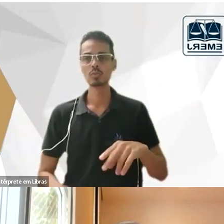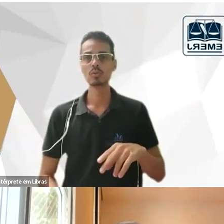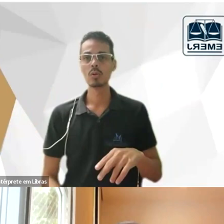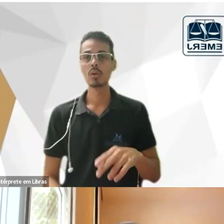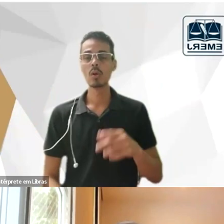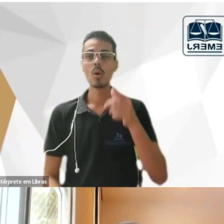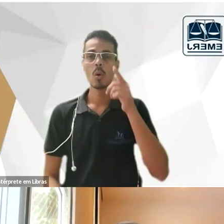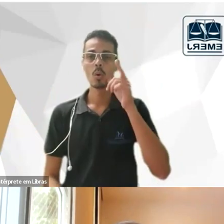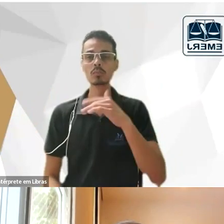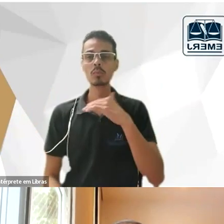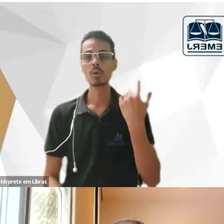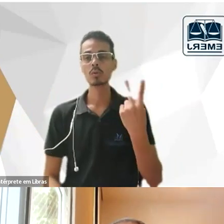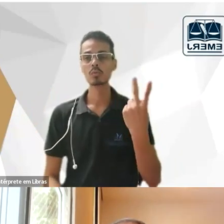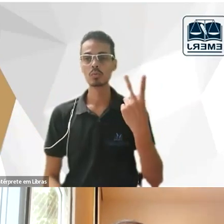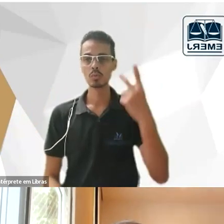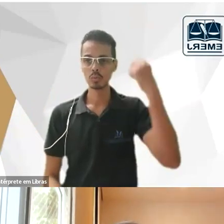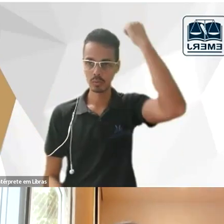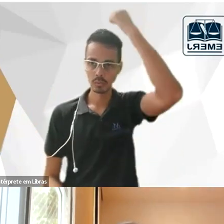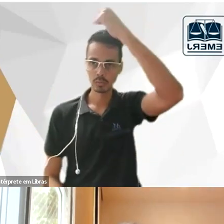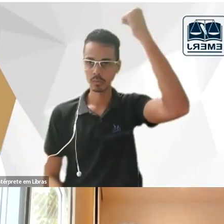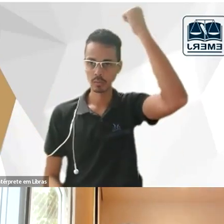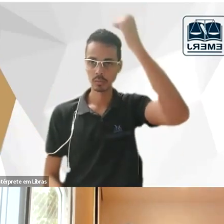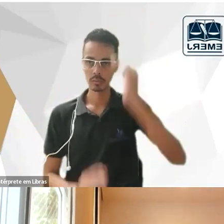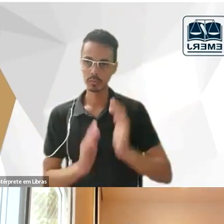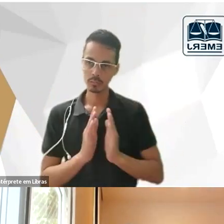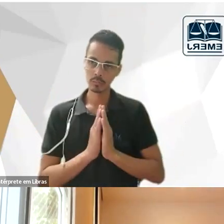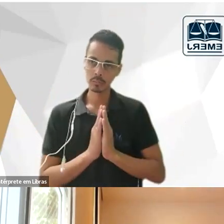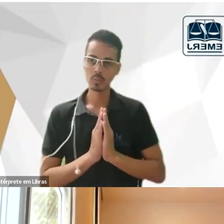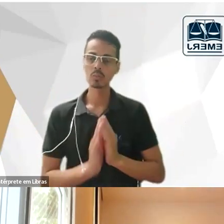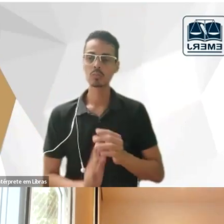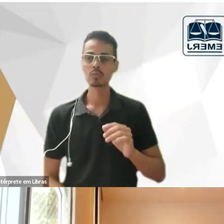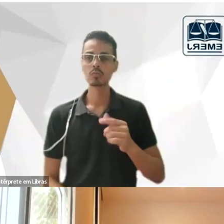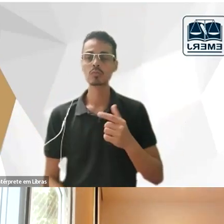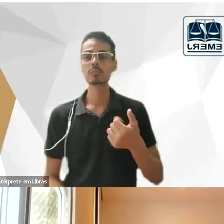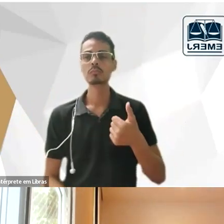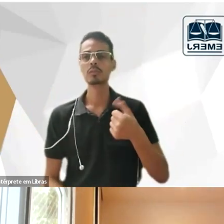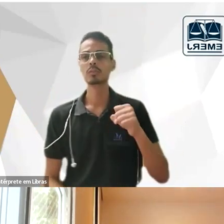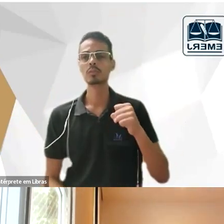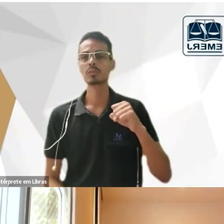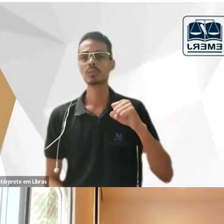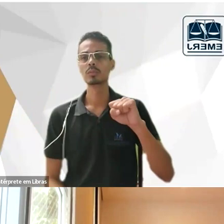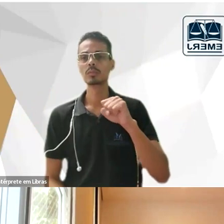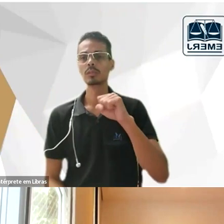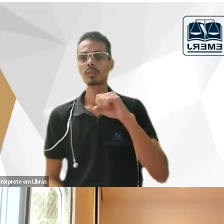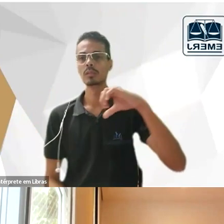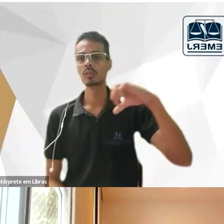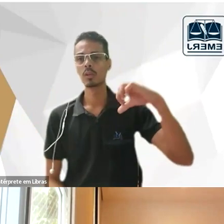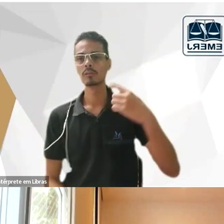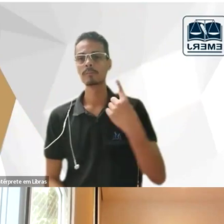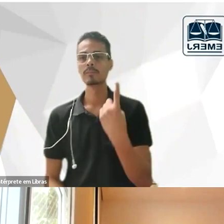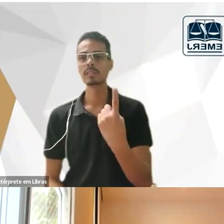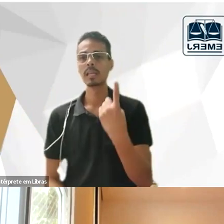que faleceu justamente no dia 26 de junho de 1889 então são 135 anos